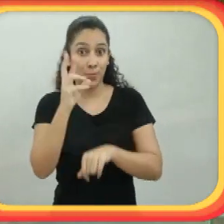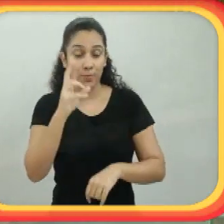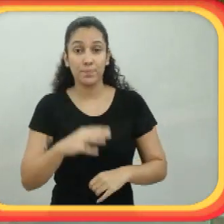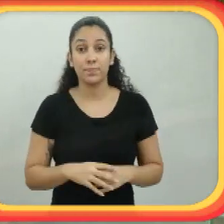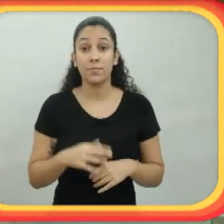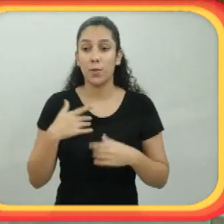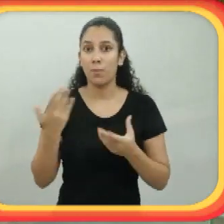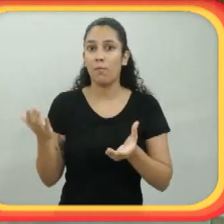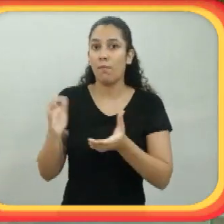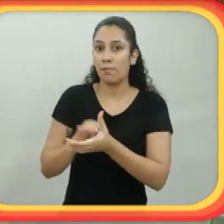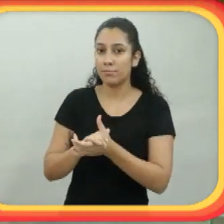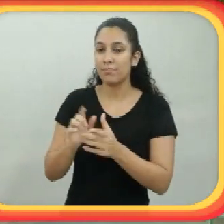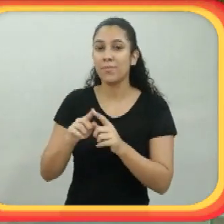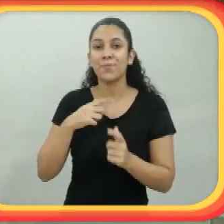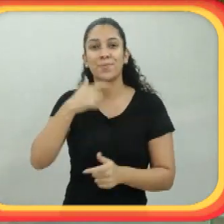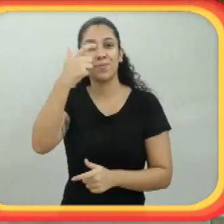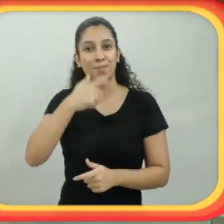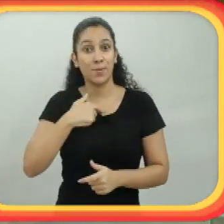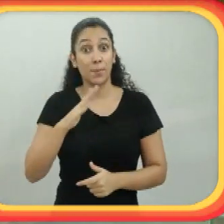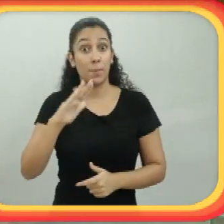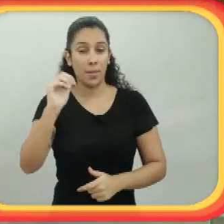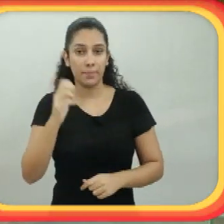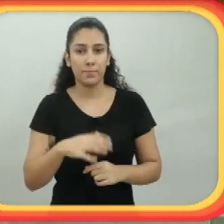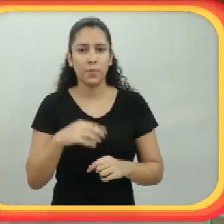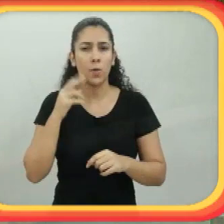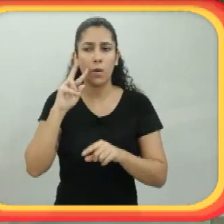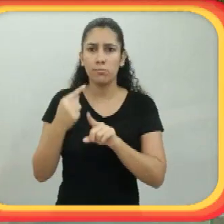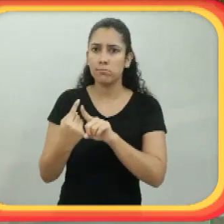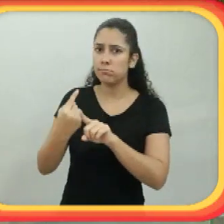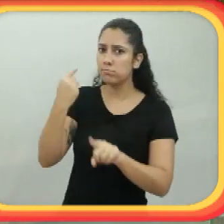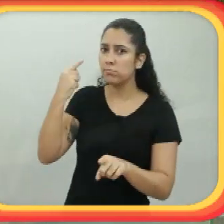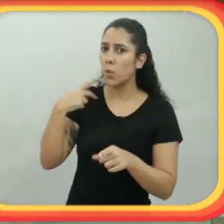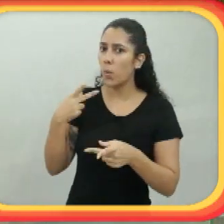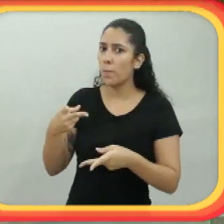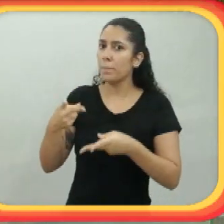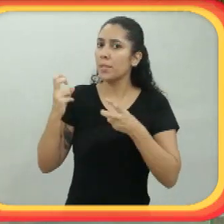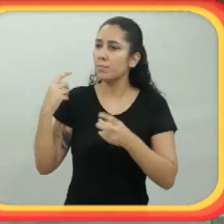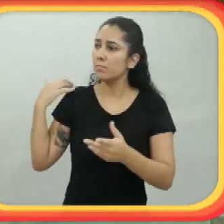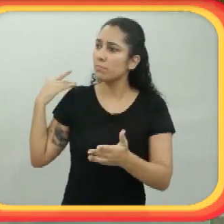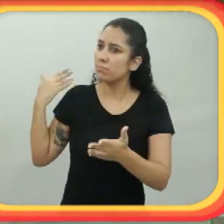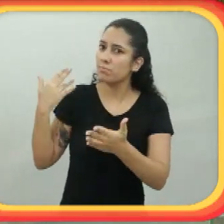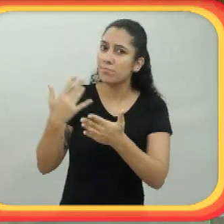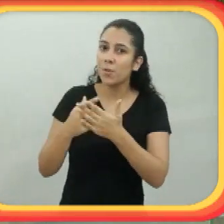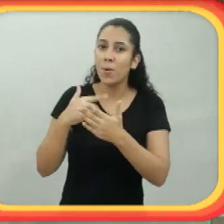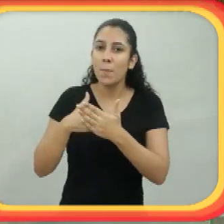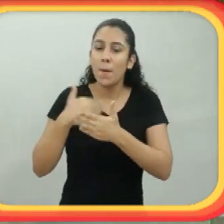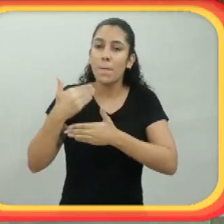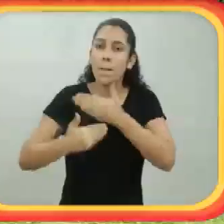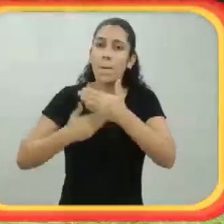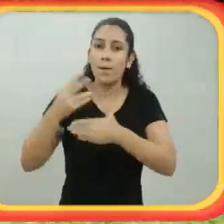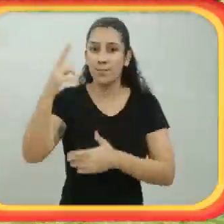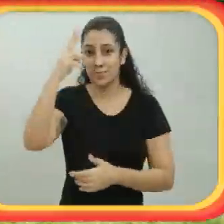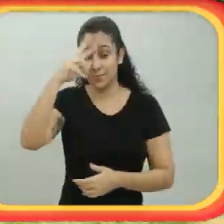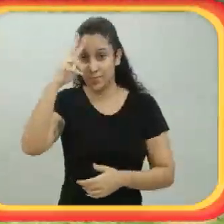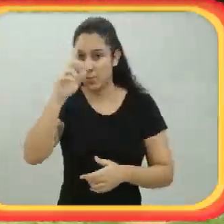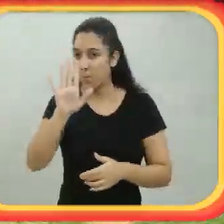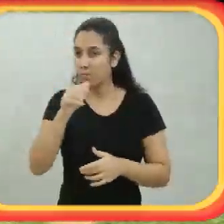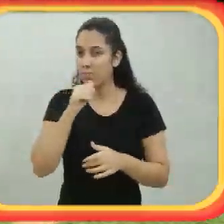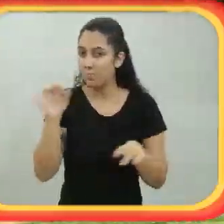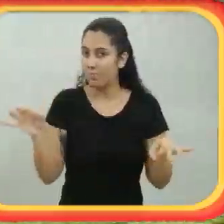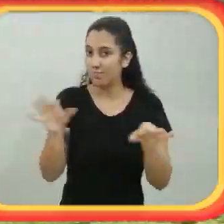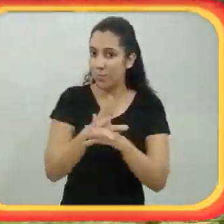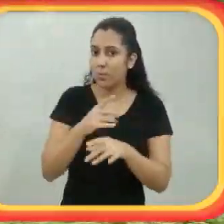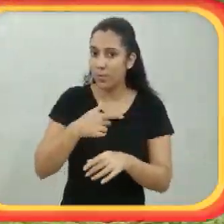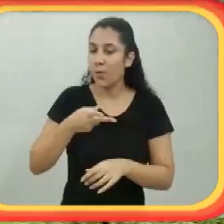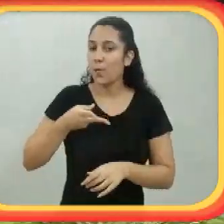eu conquistei sendo cadeirante, né, então eu consegui morar sozinha, ter a minha independência